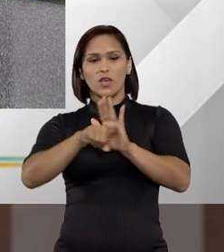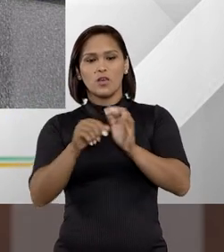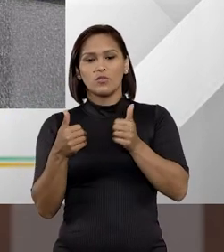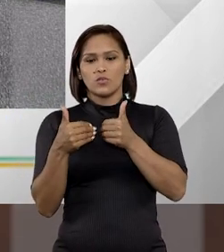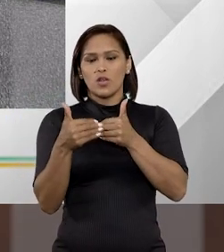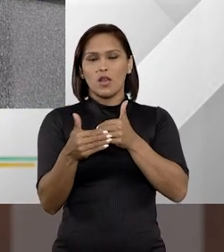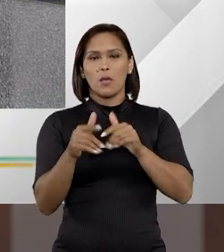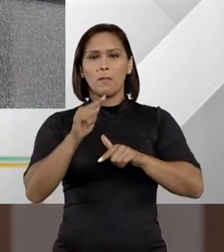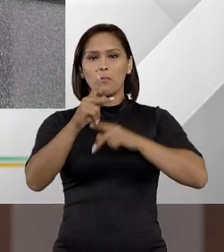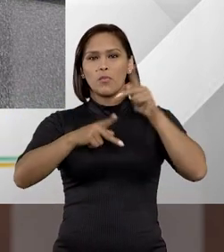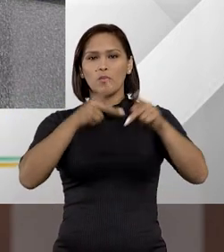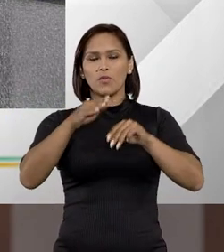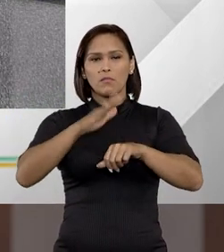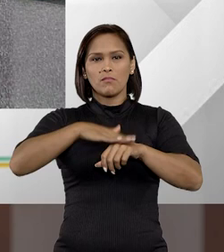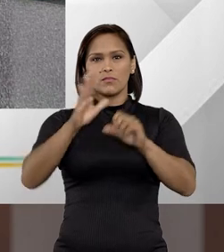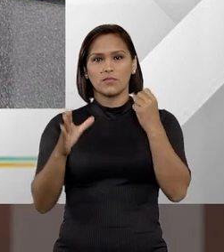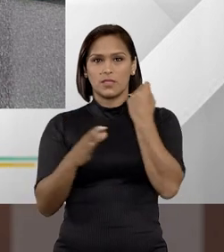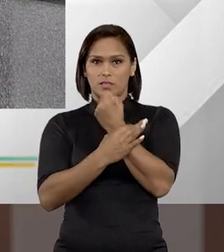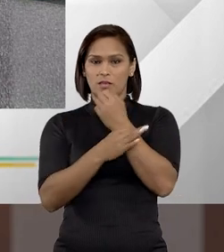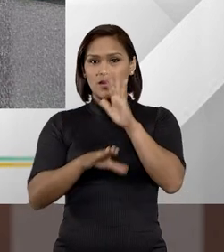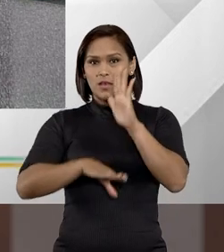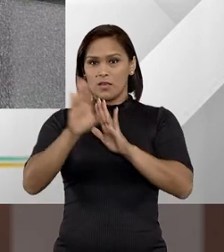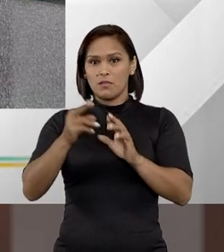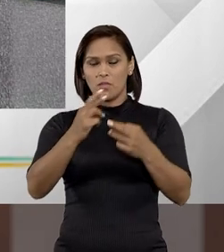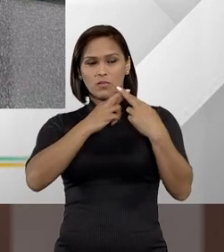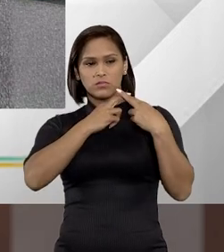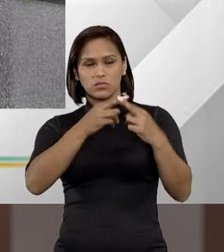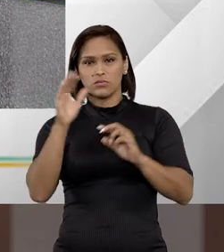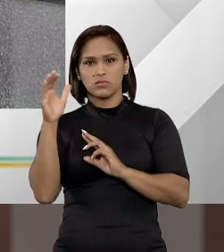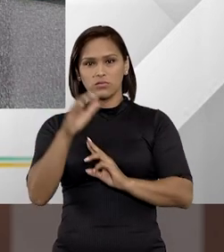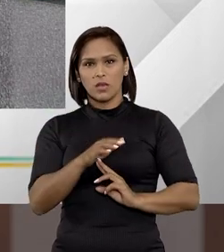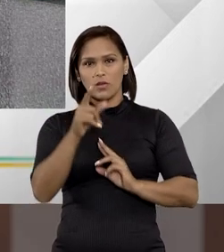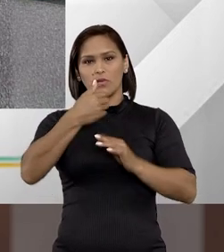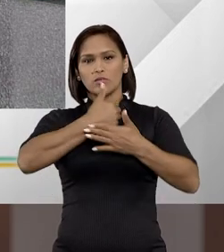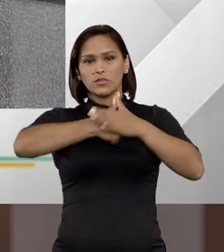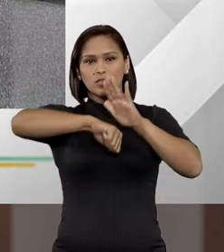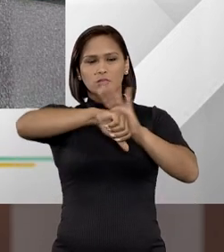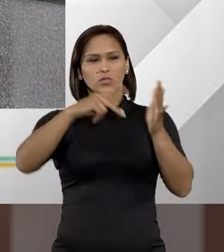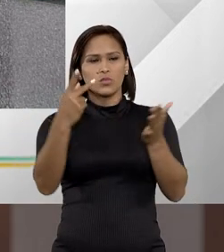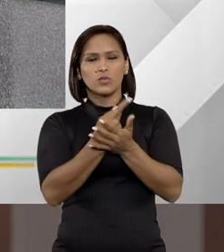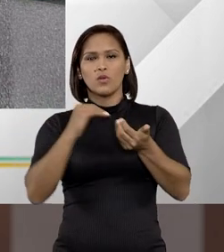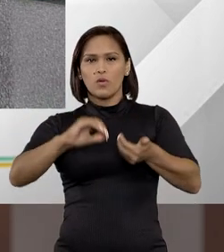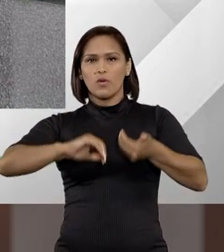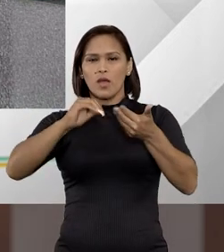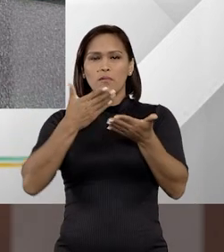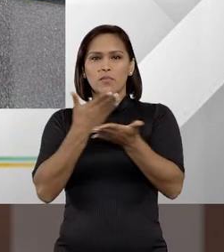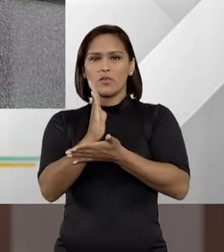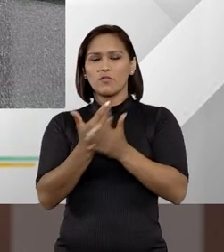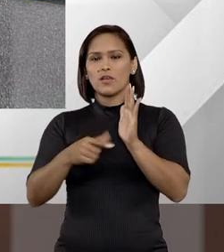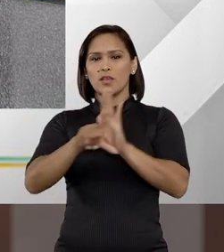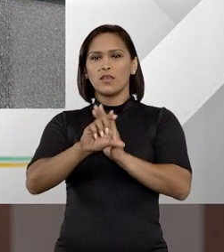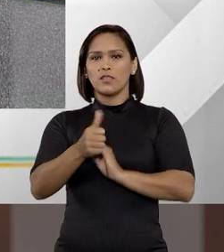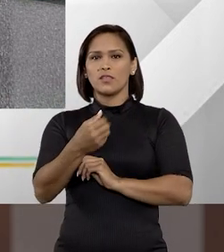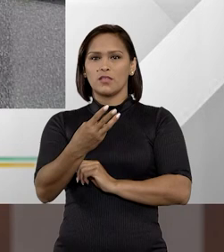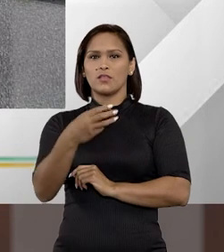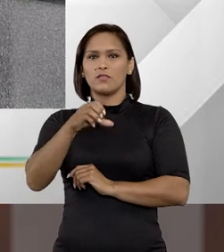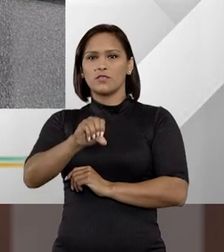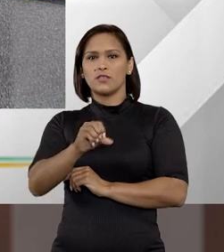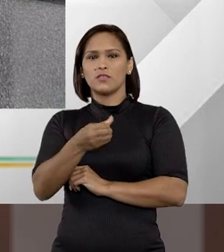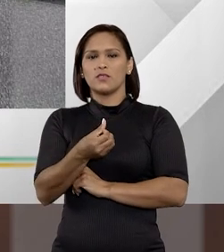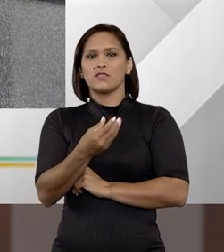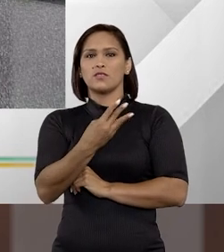No embalo do clamor popular por mais segurança e maior repressão aos criminosos, o Congresso Nacional aprovou a Lei 13